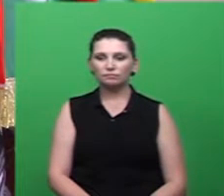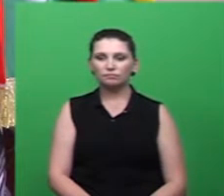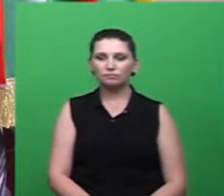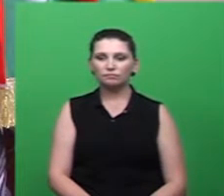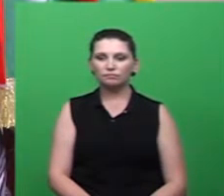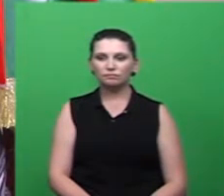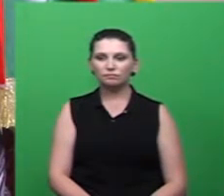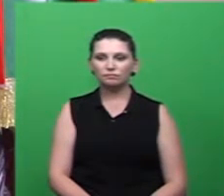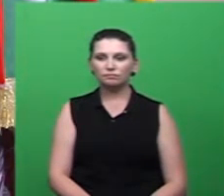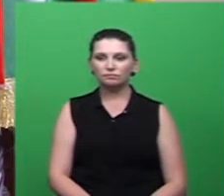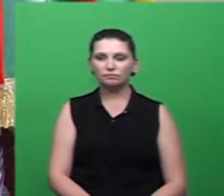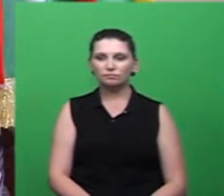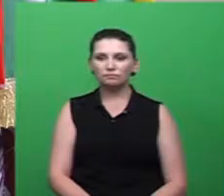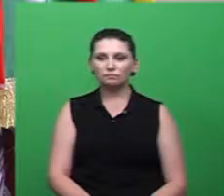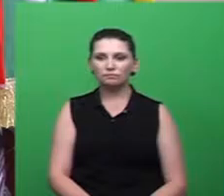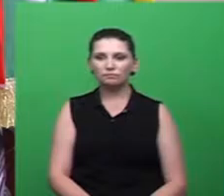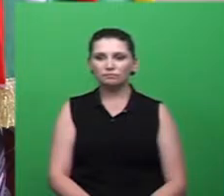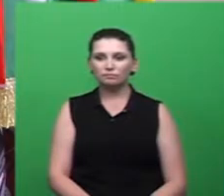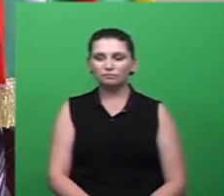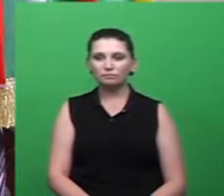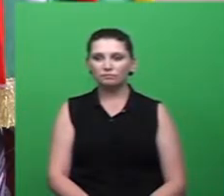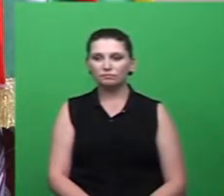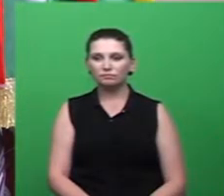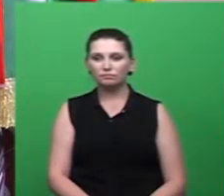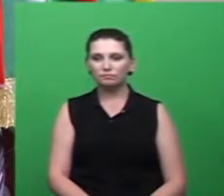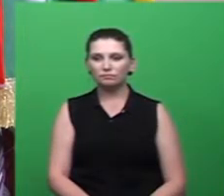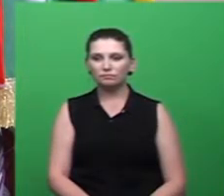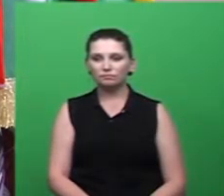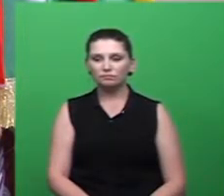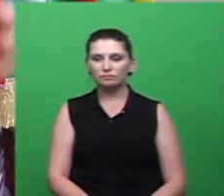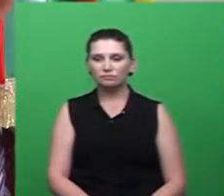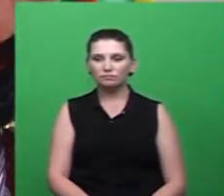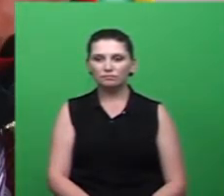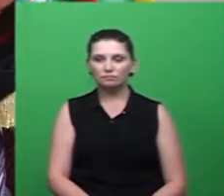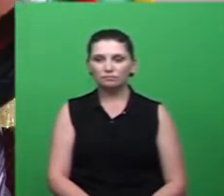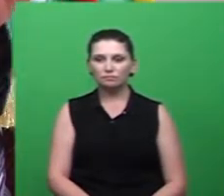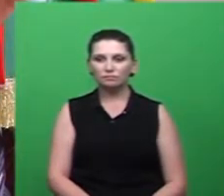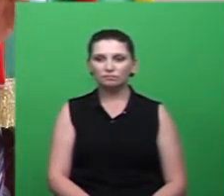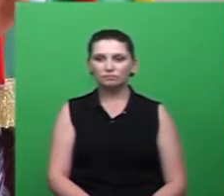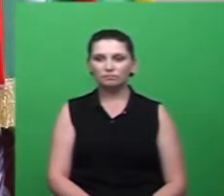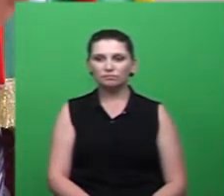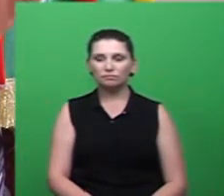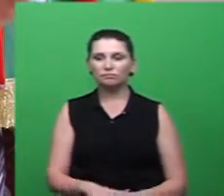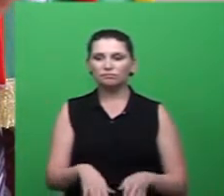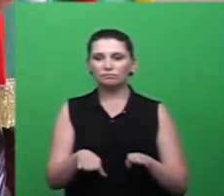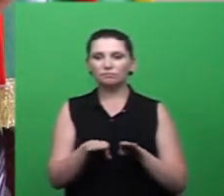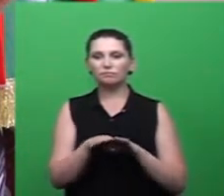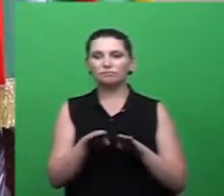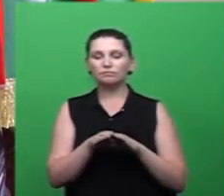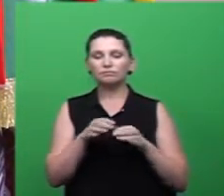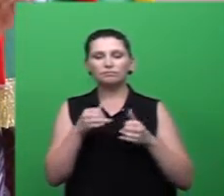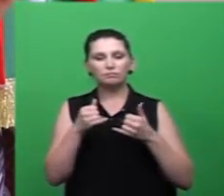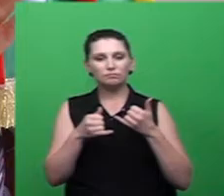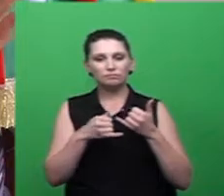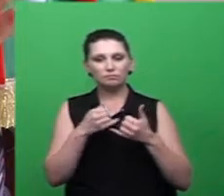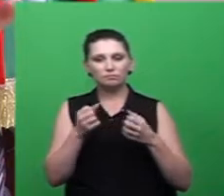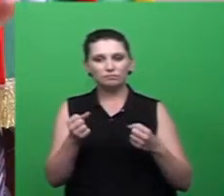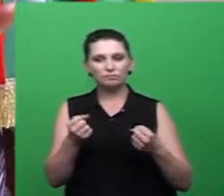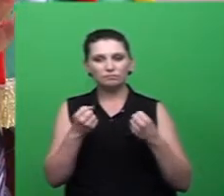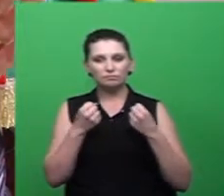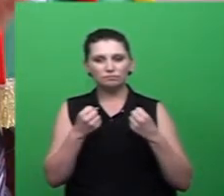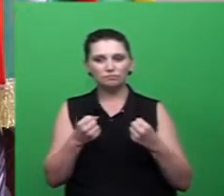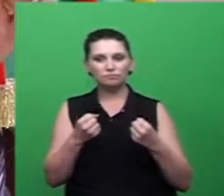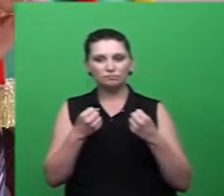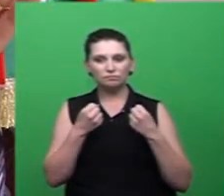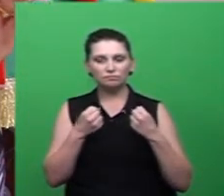Oi, oi. Ô, vereador, assim, os brinquedos que estão lá e ainda permanecem em estádio de uso